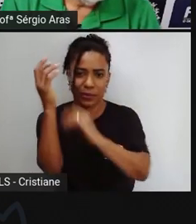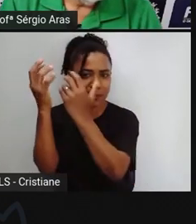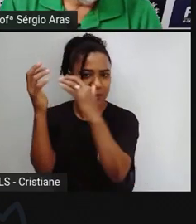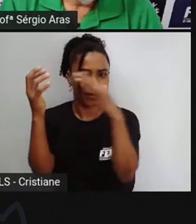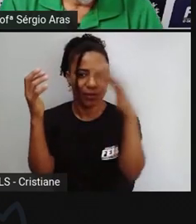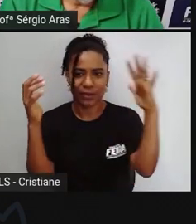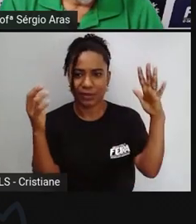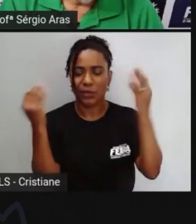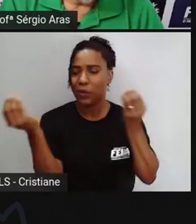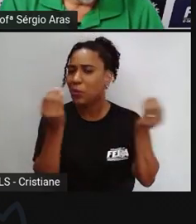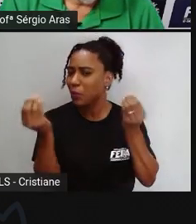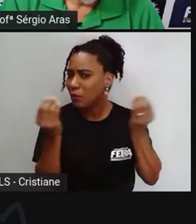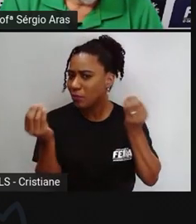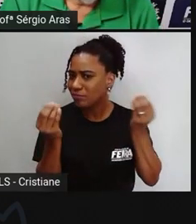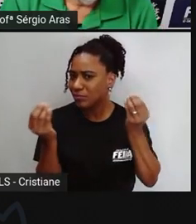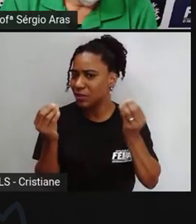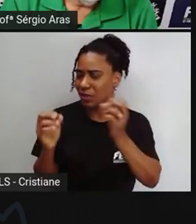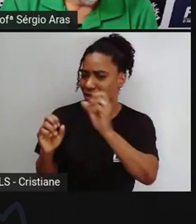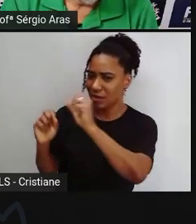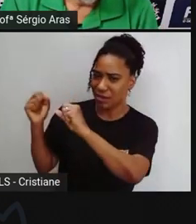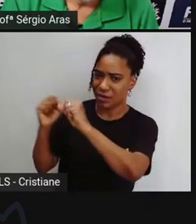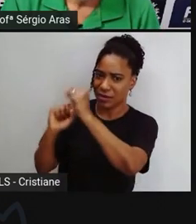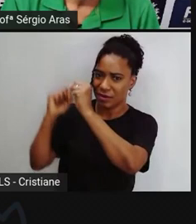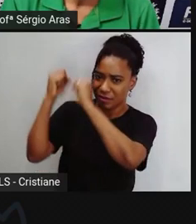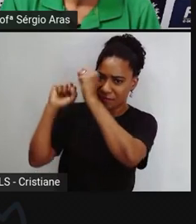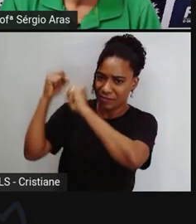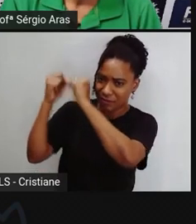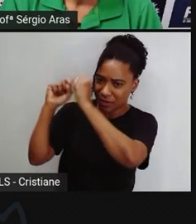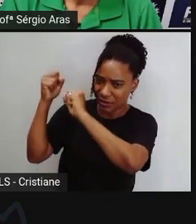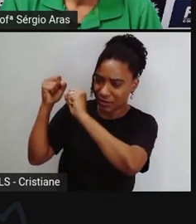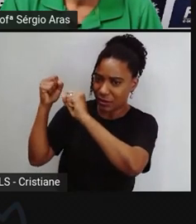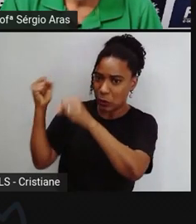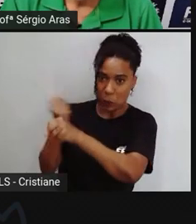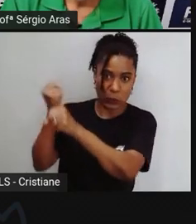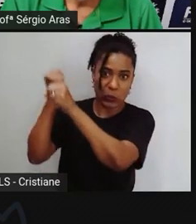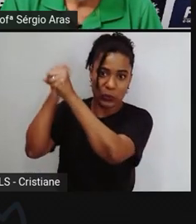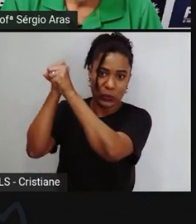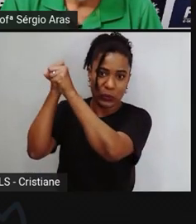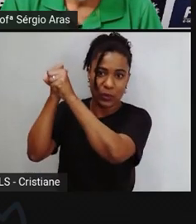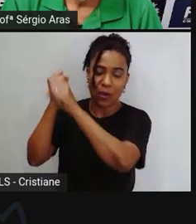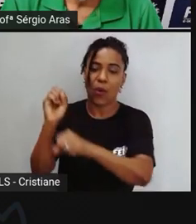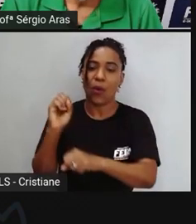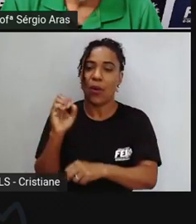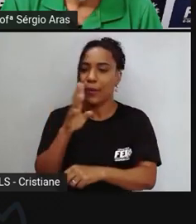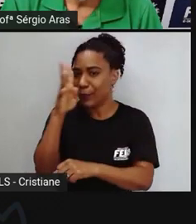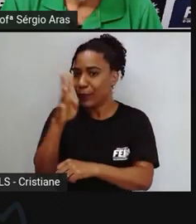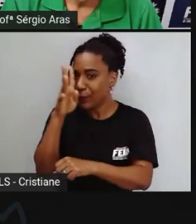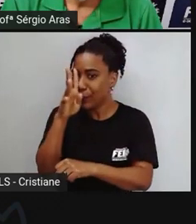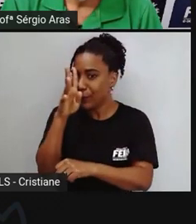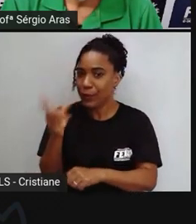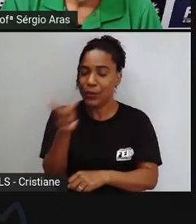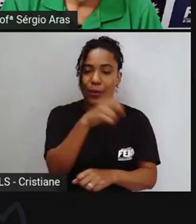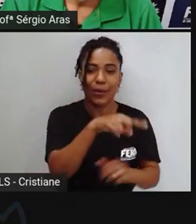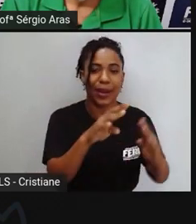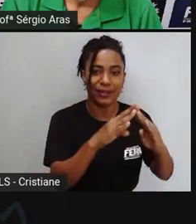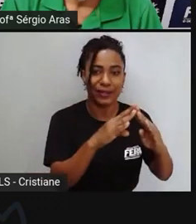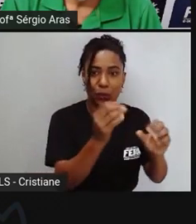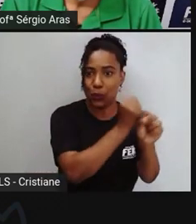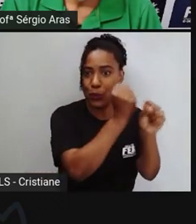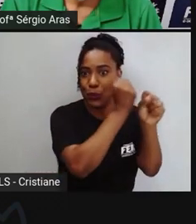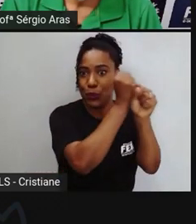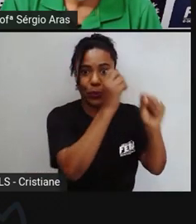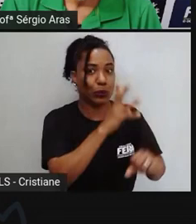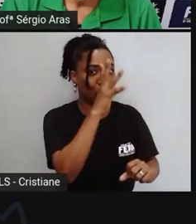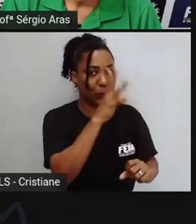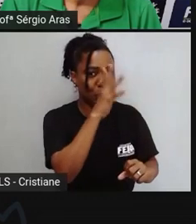frentes que me corrija se eu estiver errado eu enxergo essas duas esses dois movimentos de ocupação